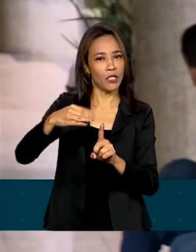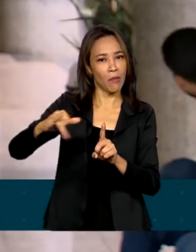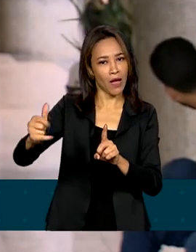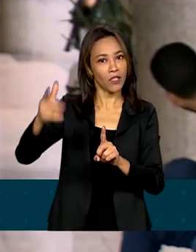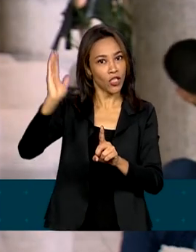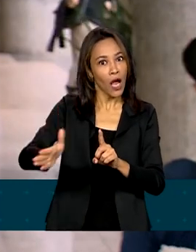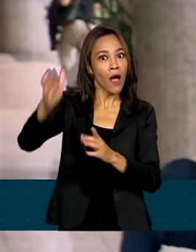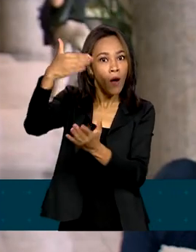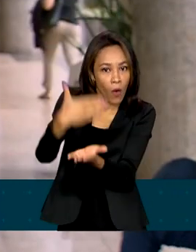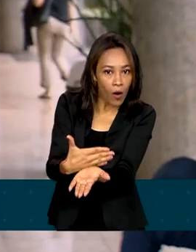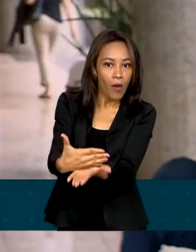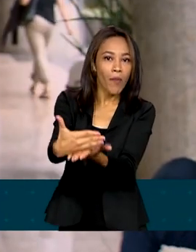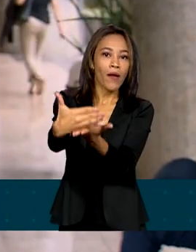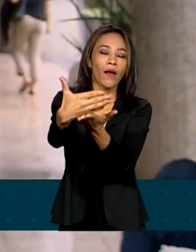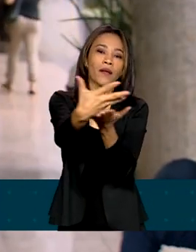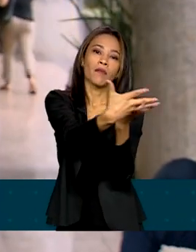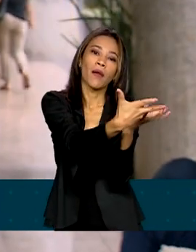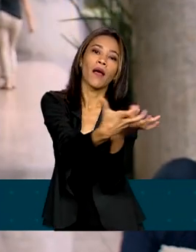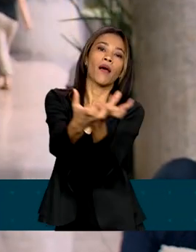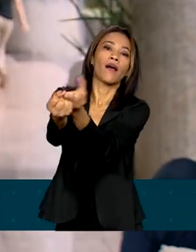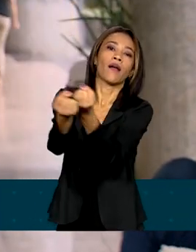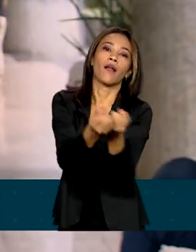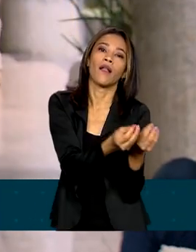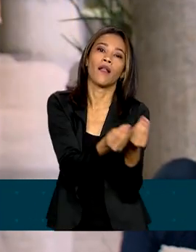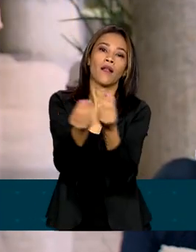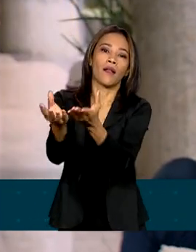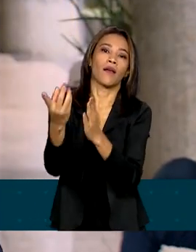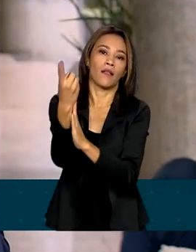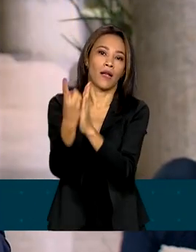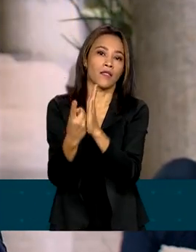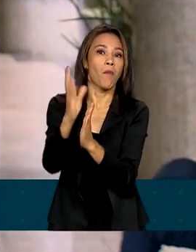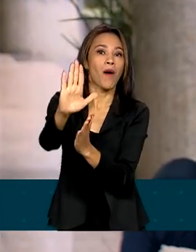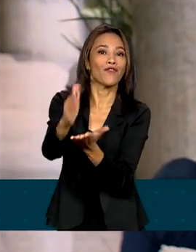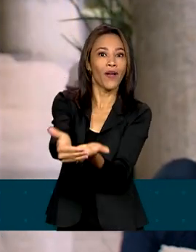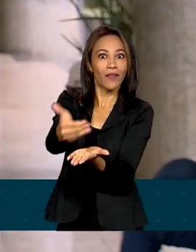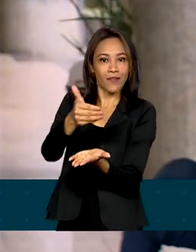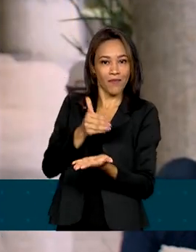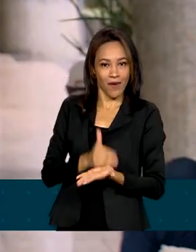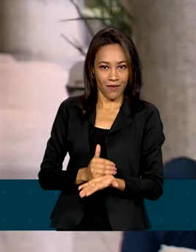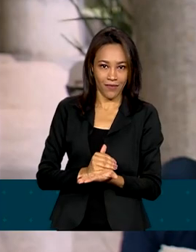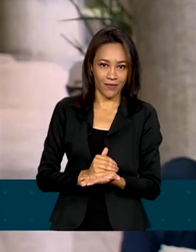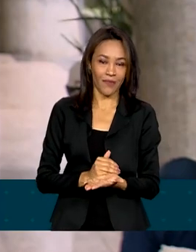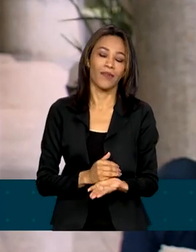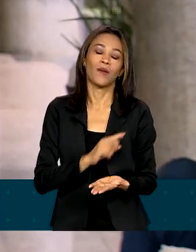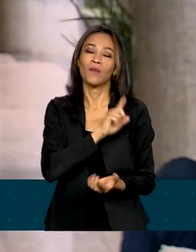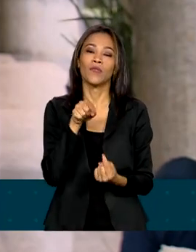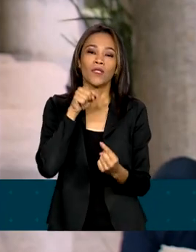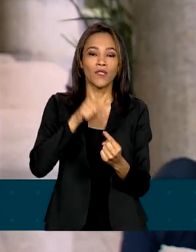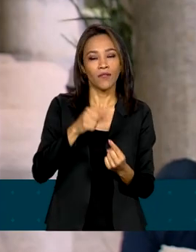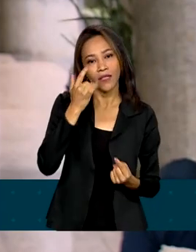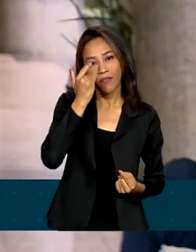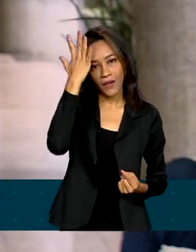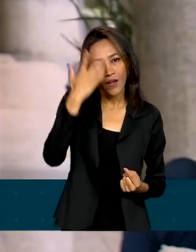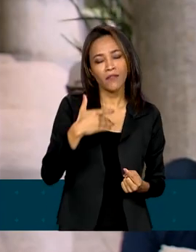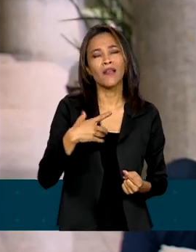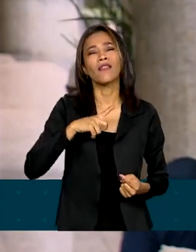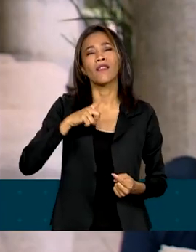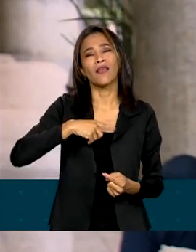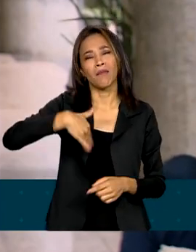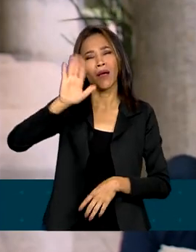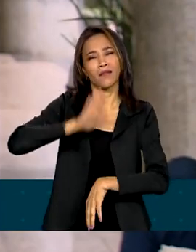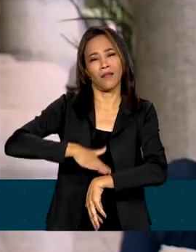para entrega das declarações, mas foi antecipado. A ideia é facilitar a vida do contribuinte, que assim terá mais tempo